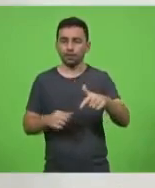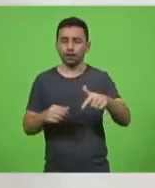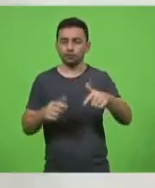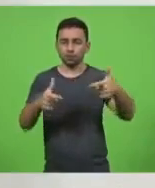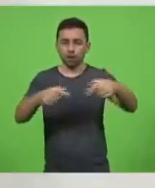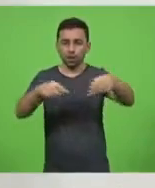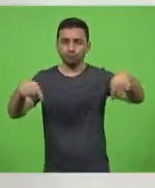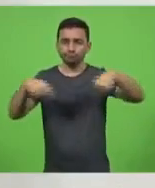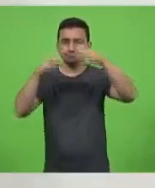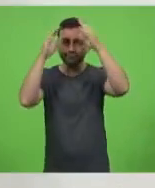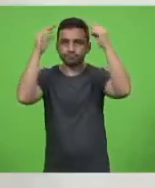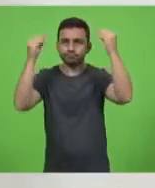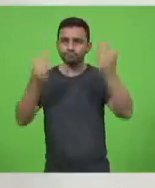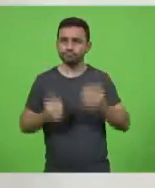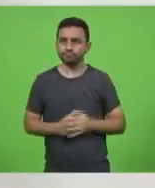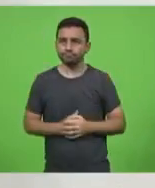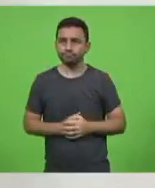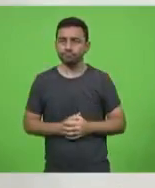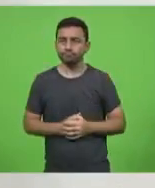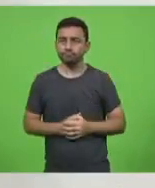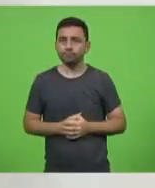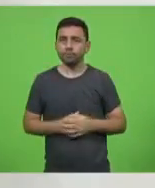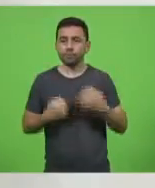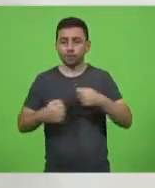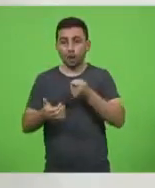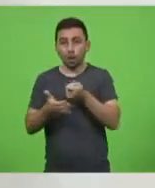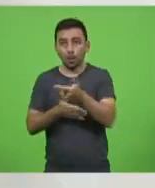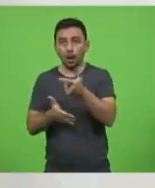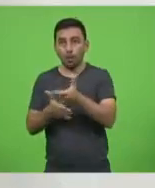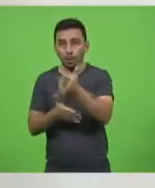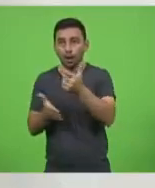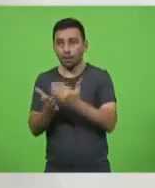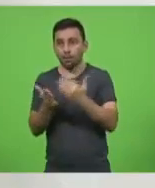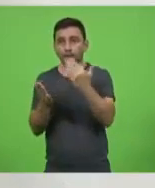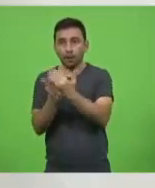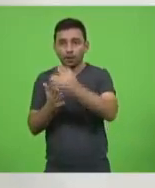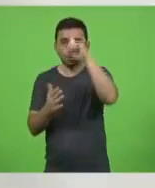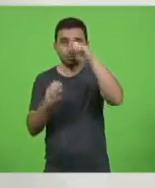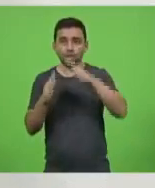Então, vamos comprar, vamos instalar mais UTIs, mais hospitais.